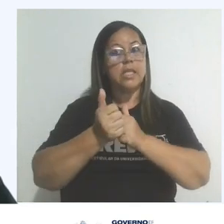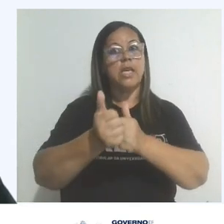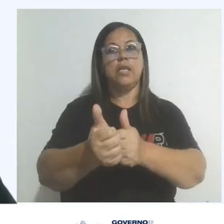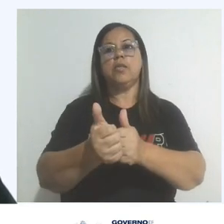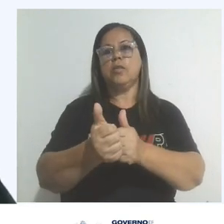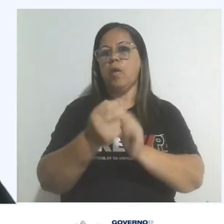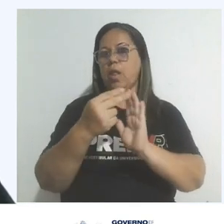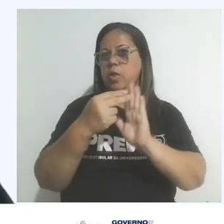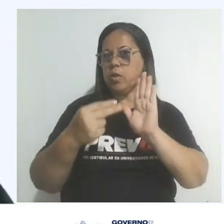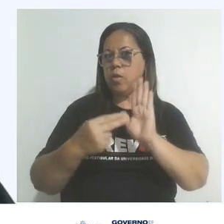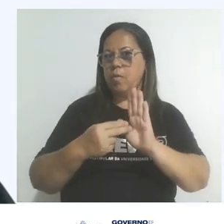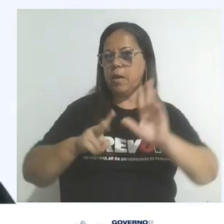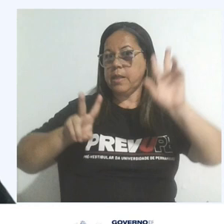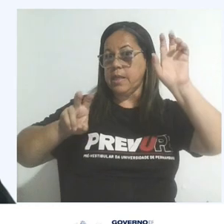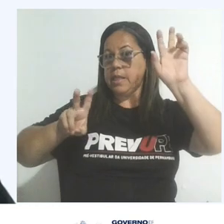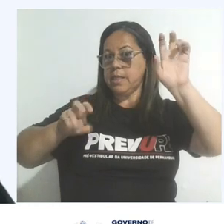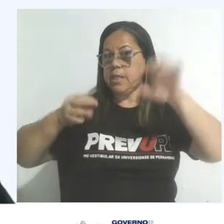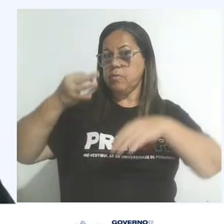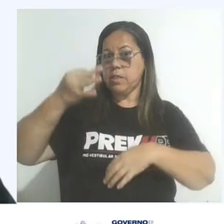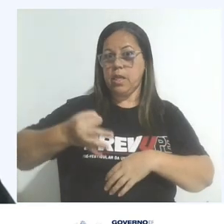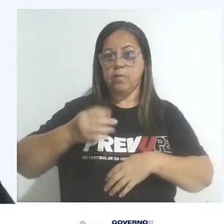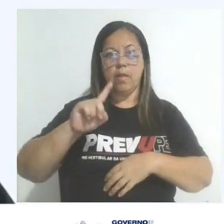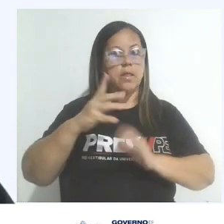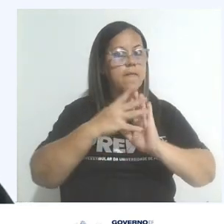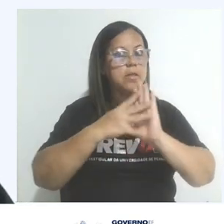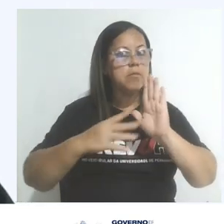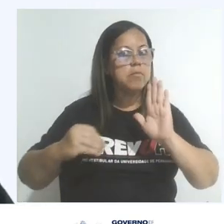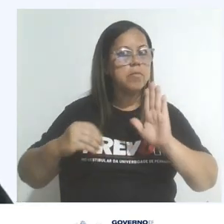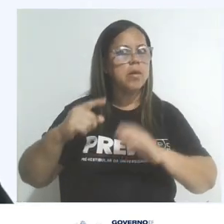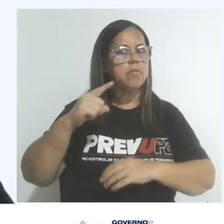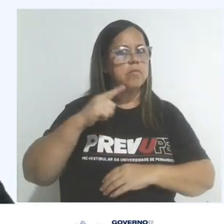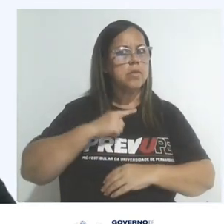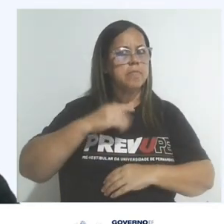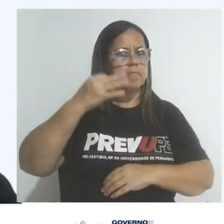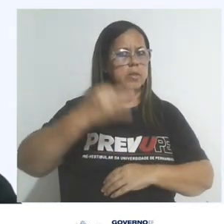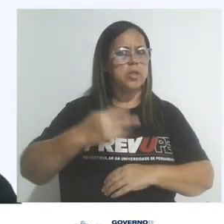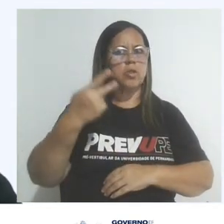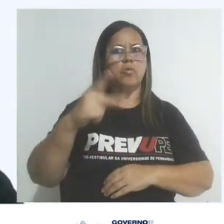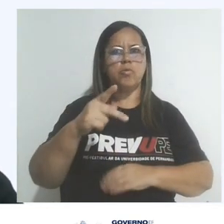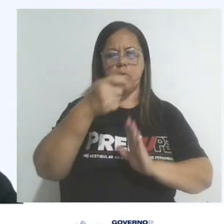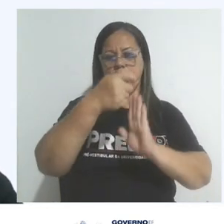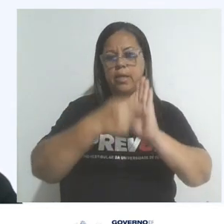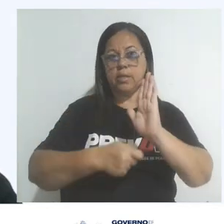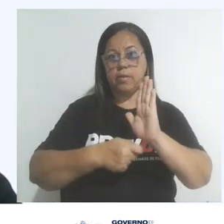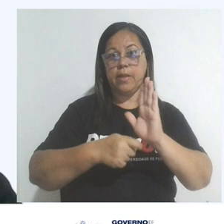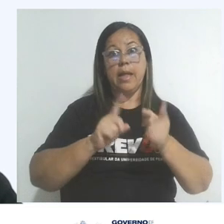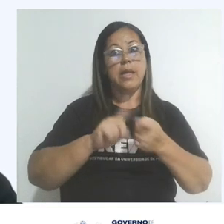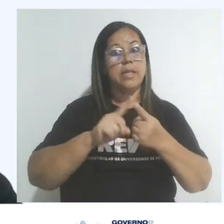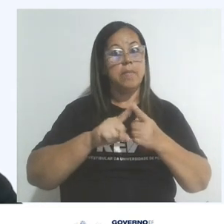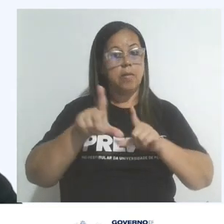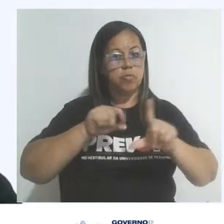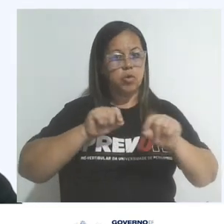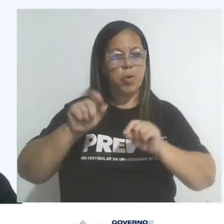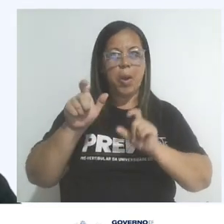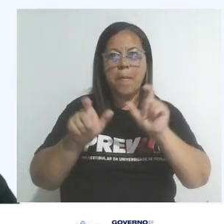normas de citação adequadas, de modo a evitar plágio e garantir a integridade do seu trabalho. Por fim, a escolha cuidadosa das